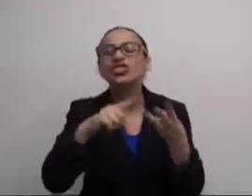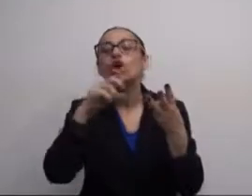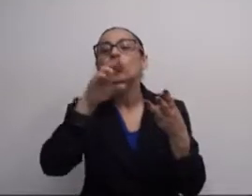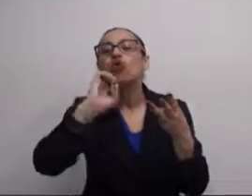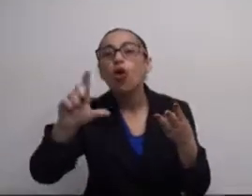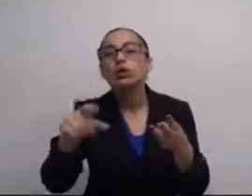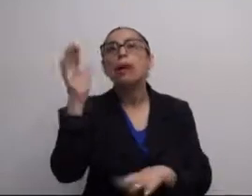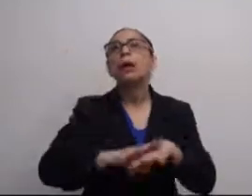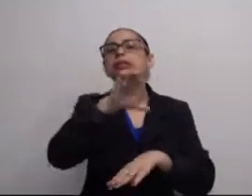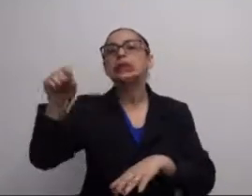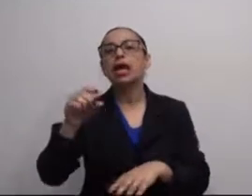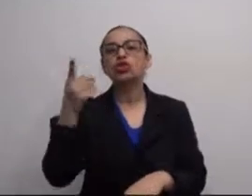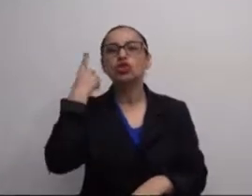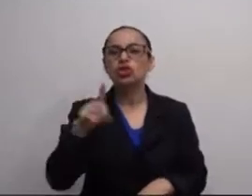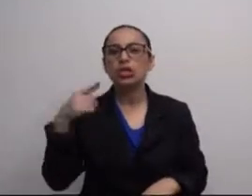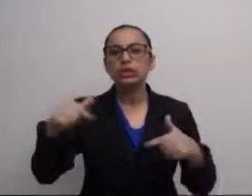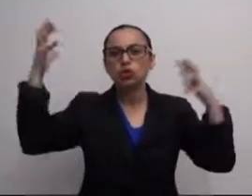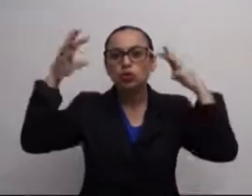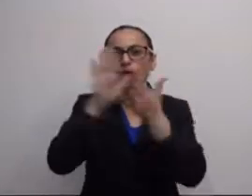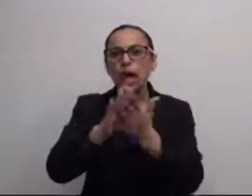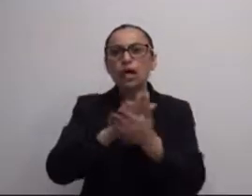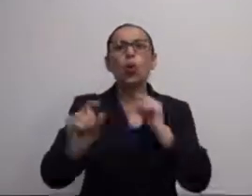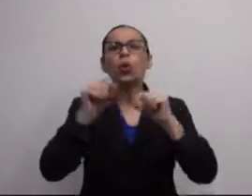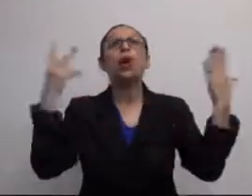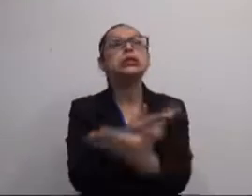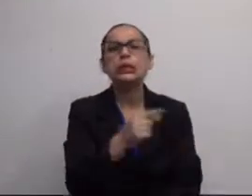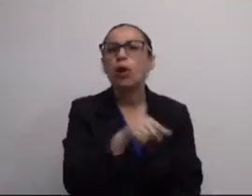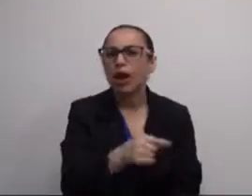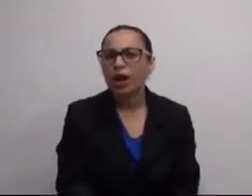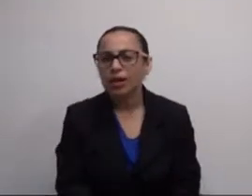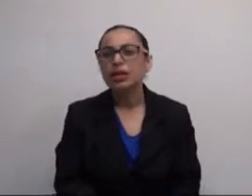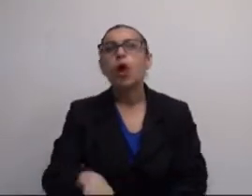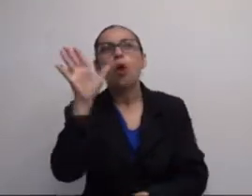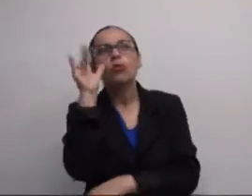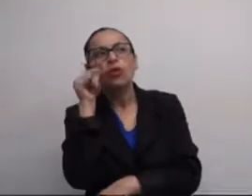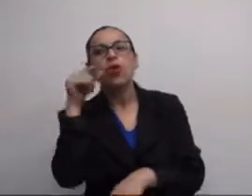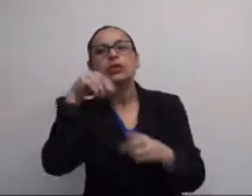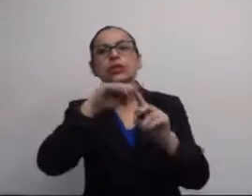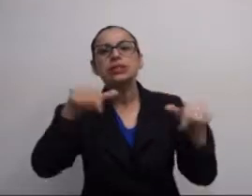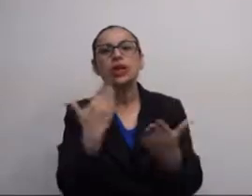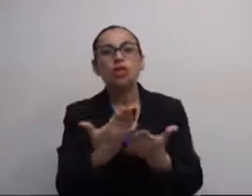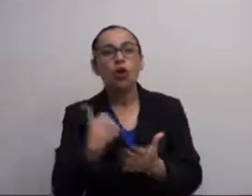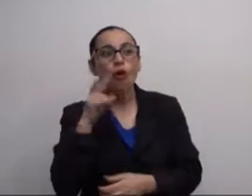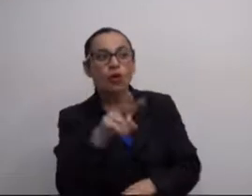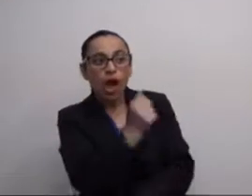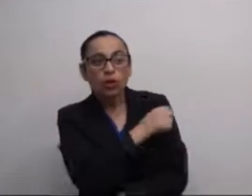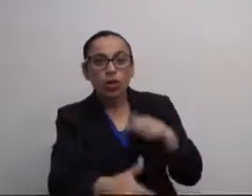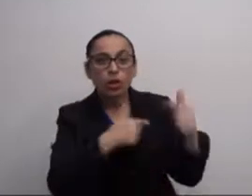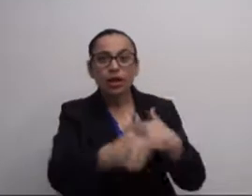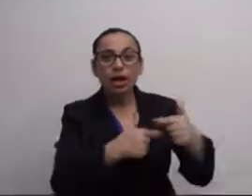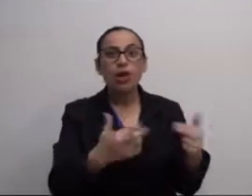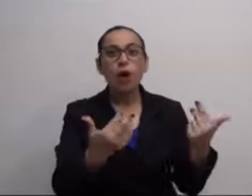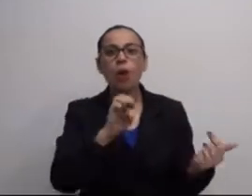duendes, os trolls, estavam há mais de 100 dias sem chuva. Por que estava sem chover? O que aconteceu? Então,